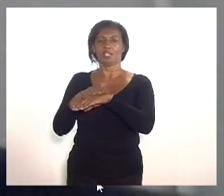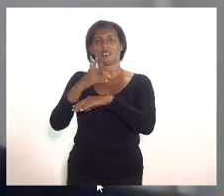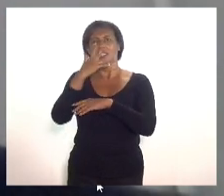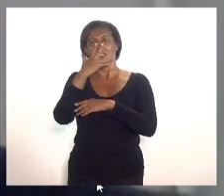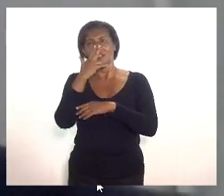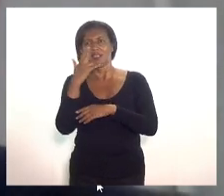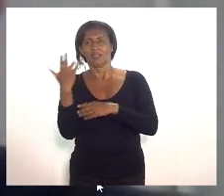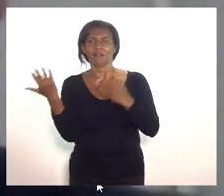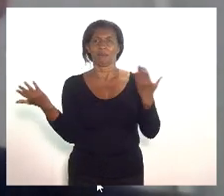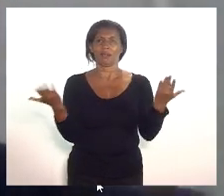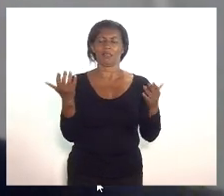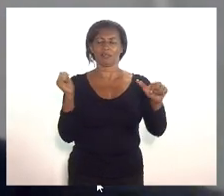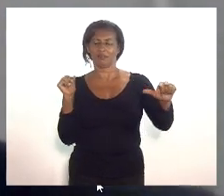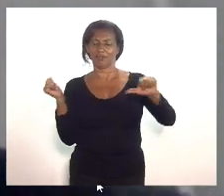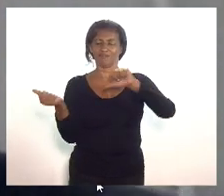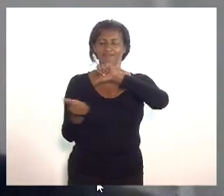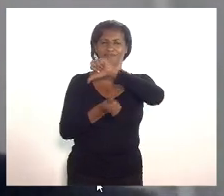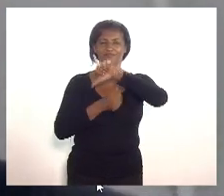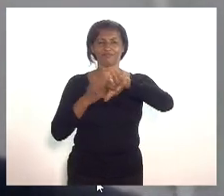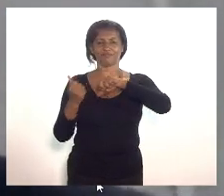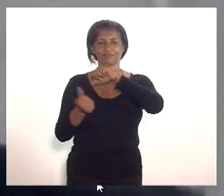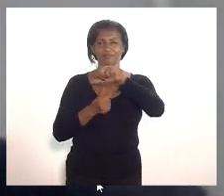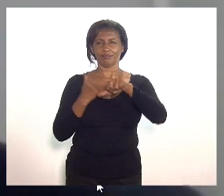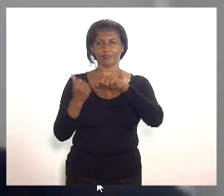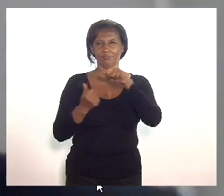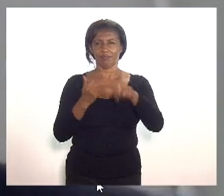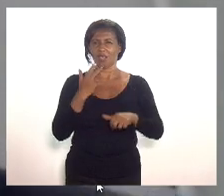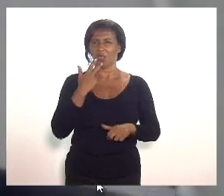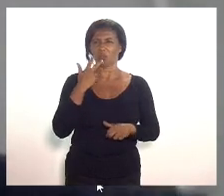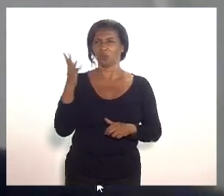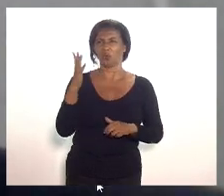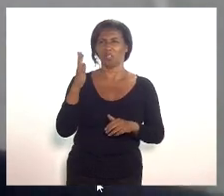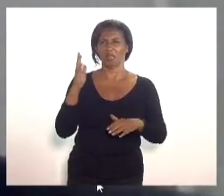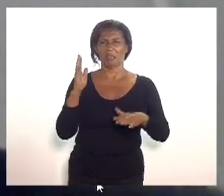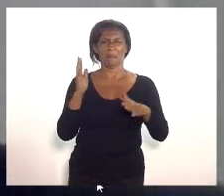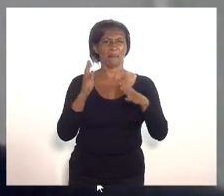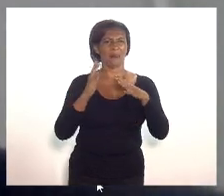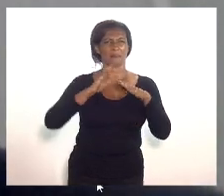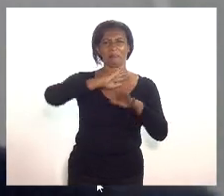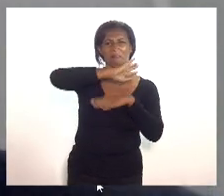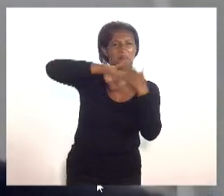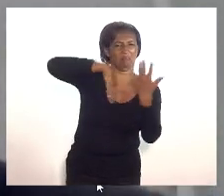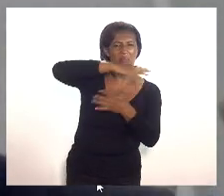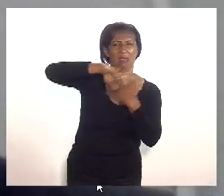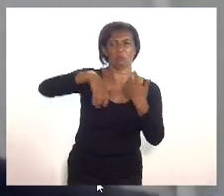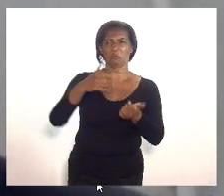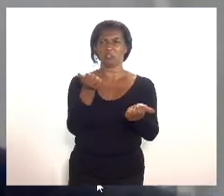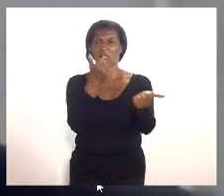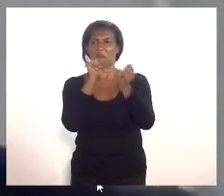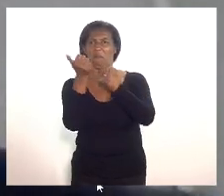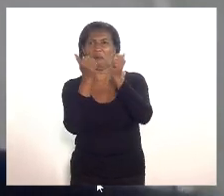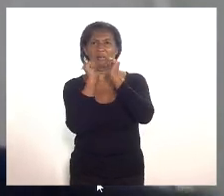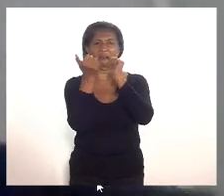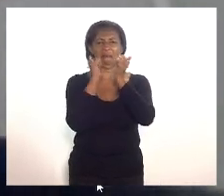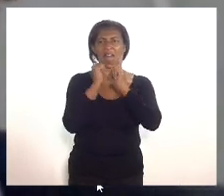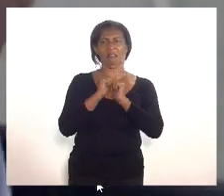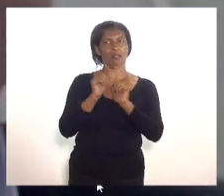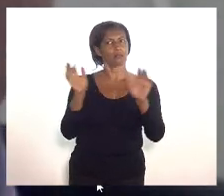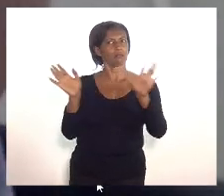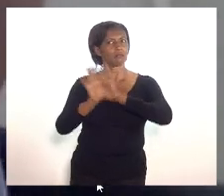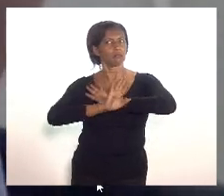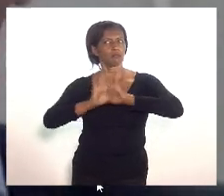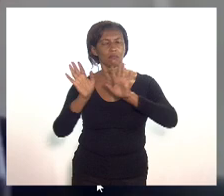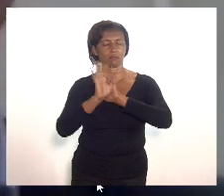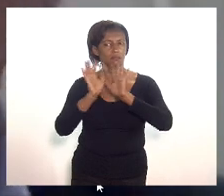por conta das medidas ninguém aqui está defendendo o Baderna que o Bares fica aberto até de madrugada com gente bebendo estamos